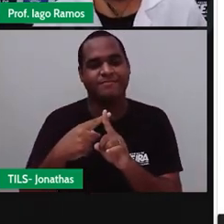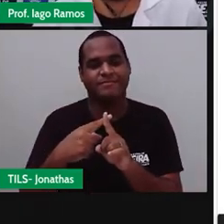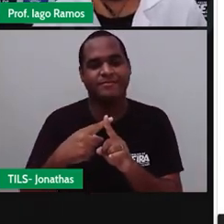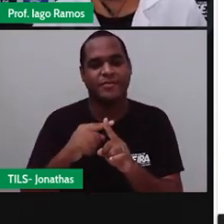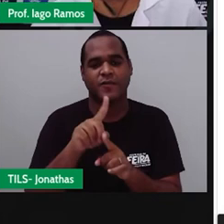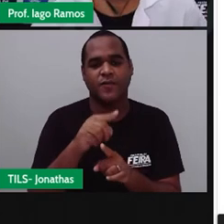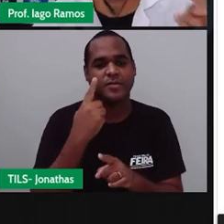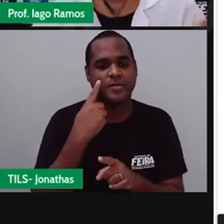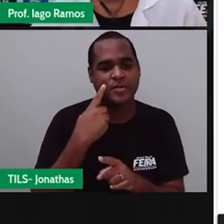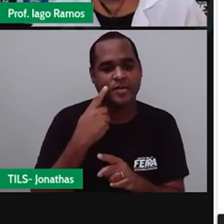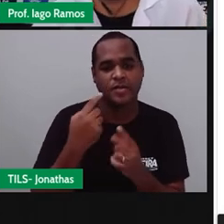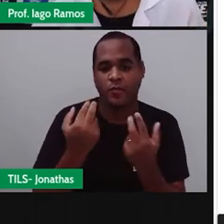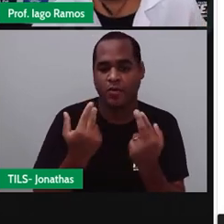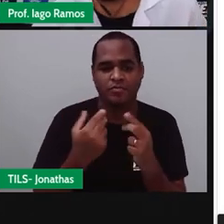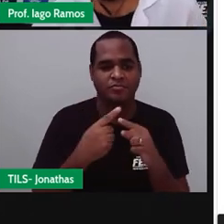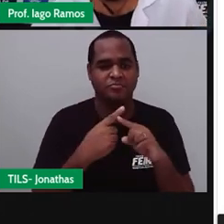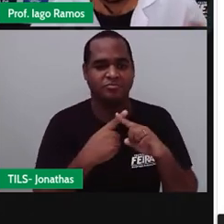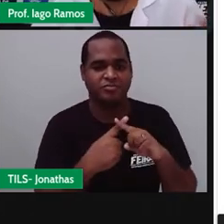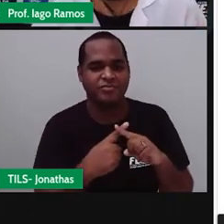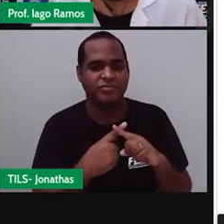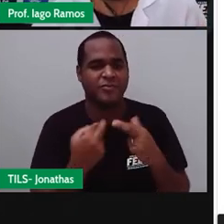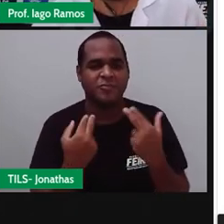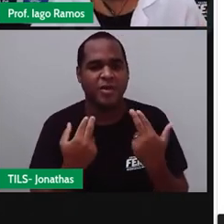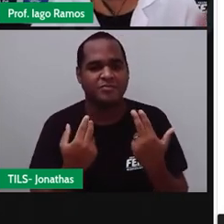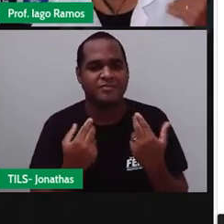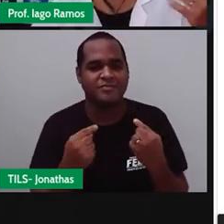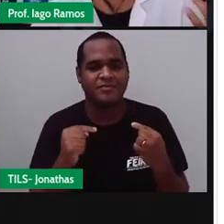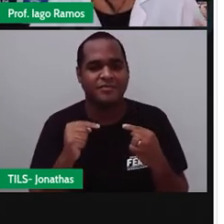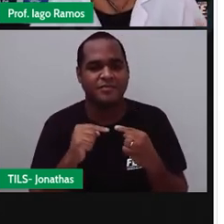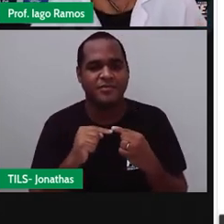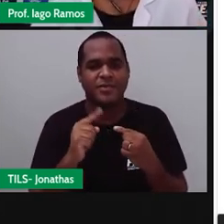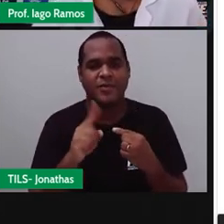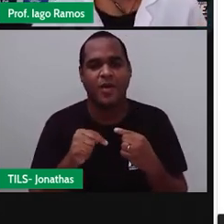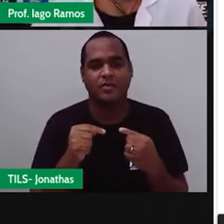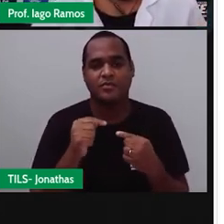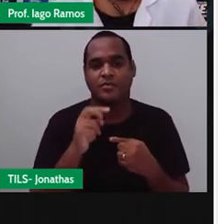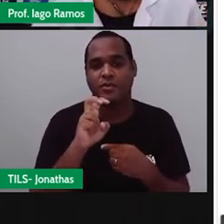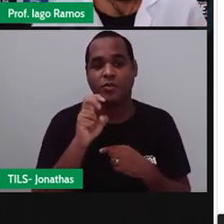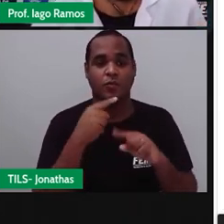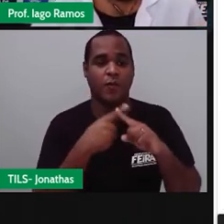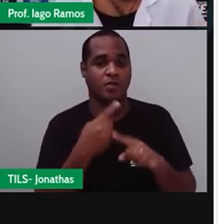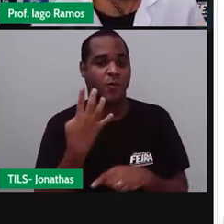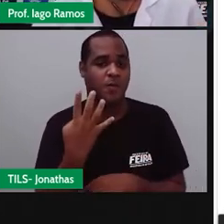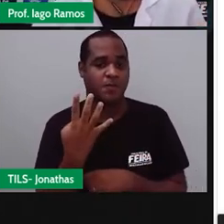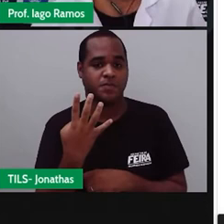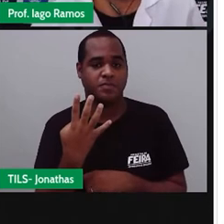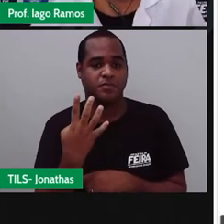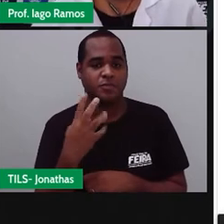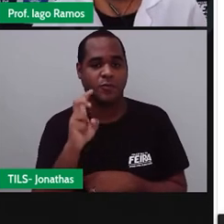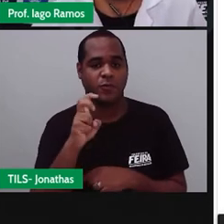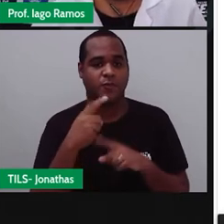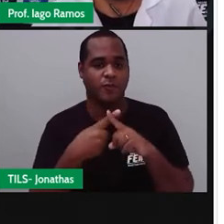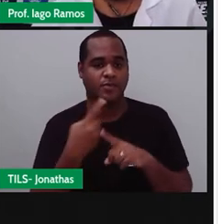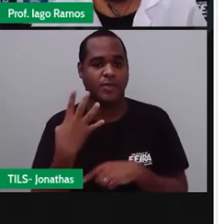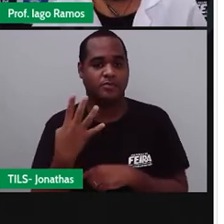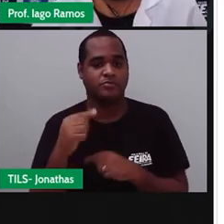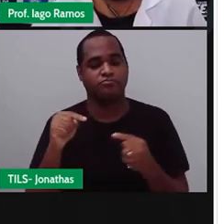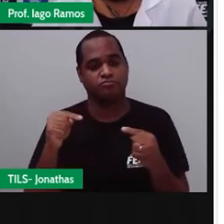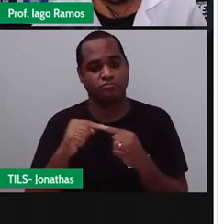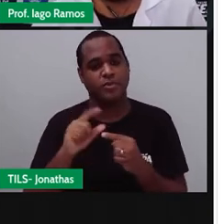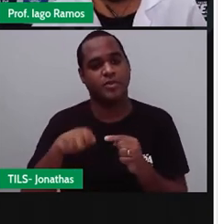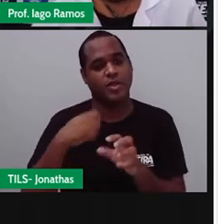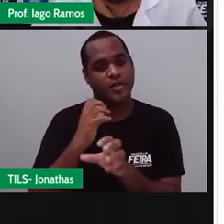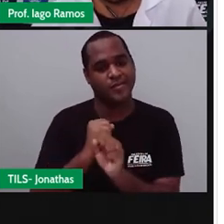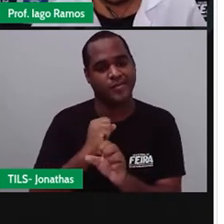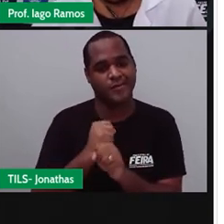a gente multiplica números positivos, é a mesma coisa que fazer a multiplicação sem os sinais. Aquilo ali é 5 vezes 4